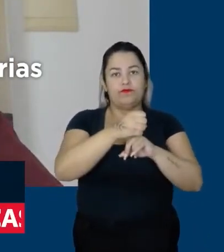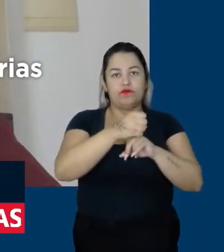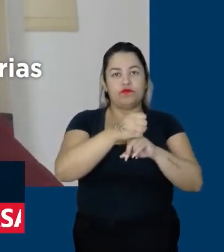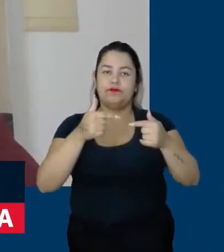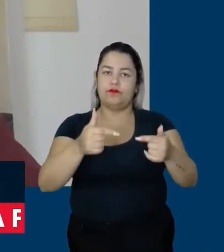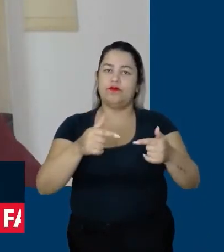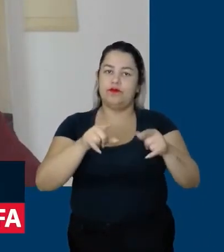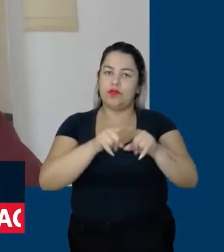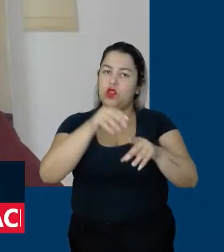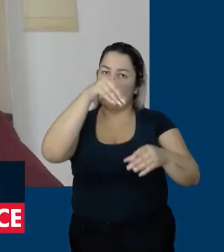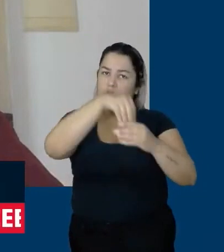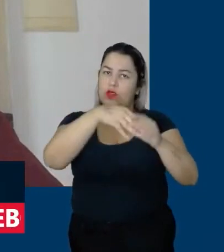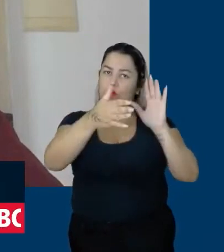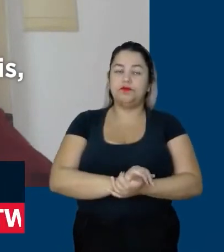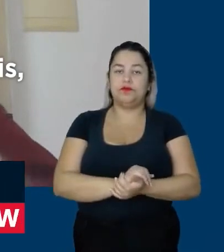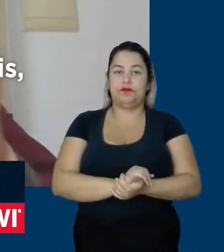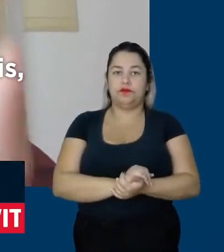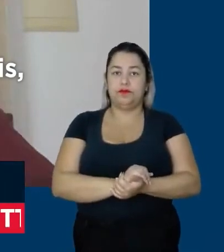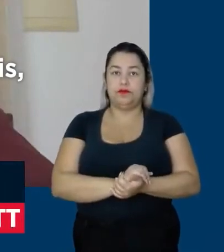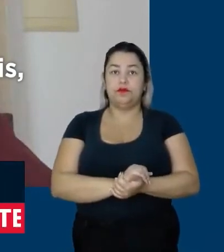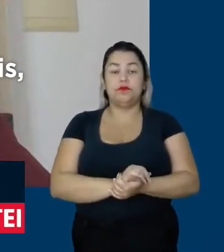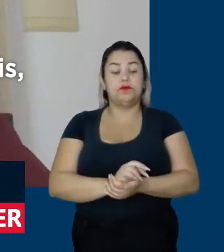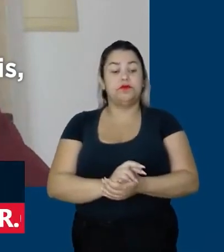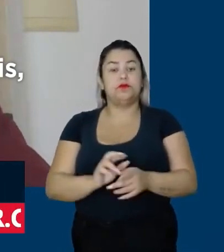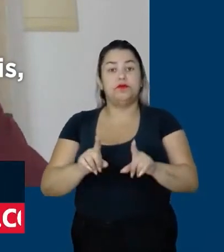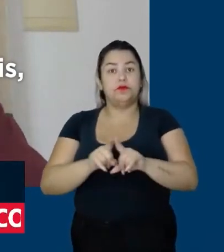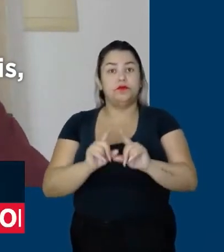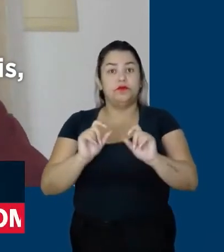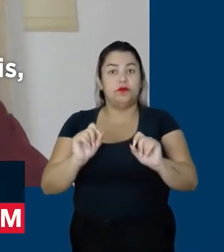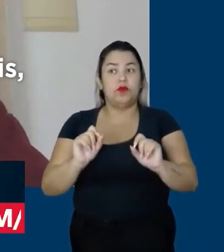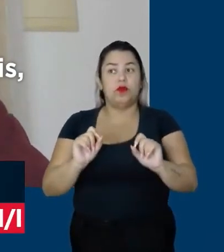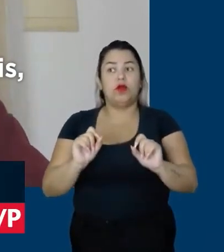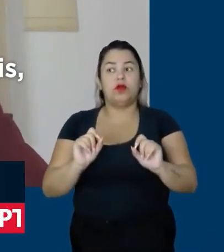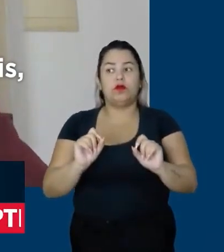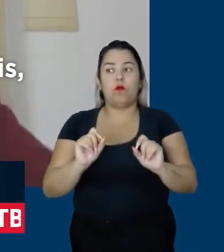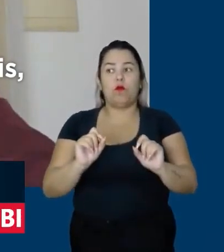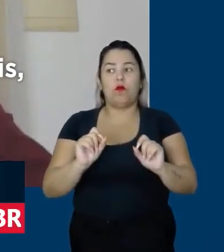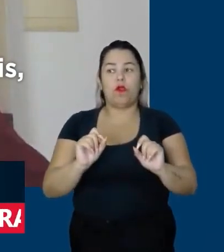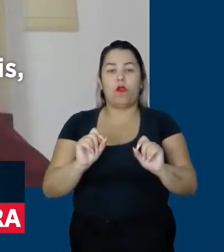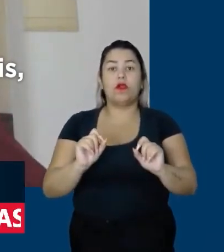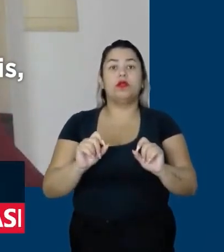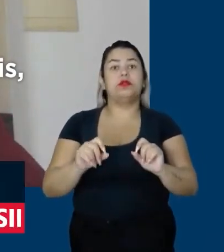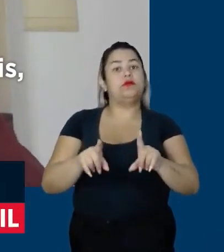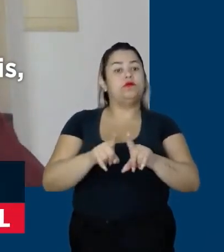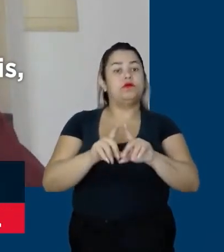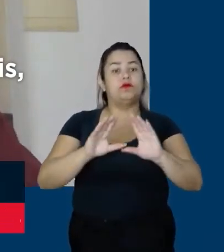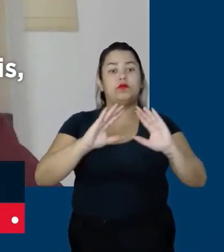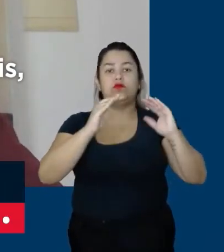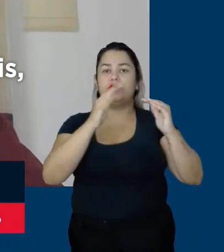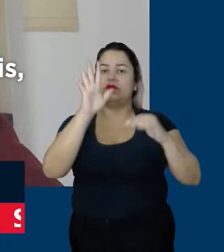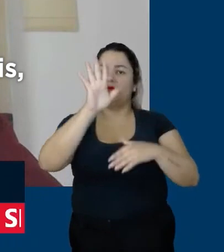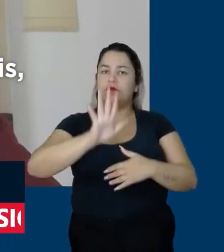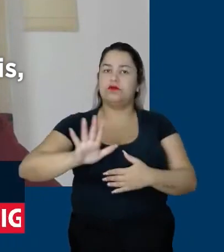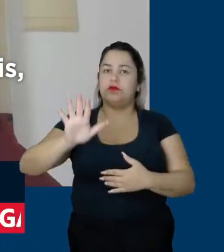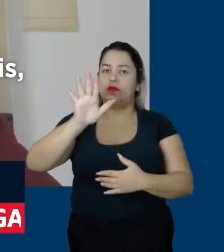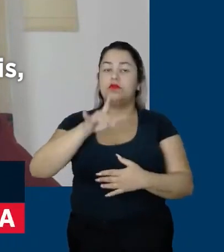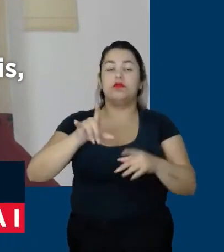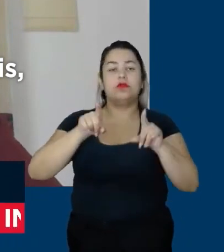ministérios. O primeiro desafio é a reestruturação das conferências nacionais,